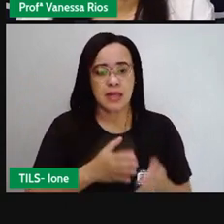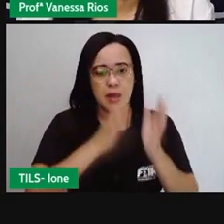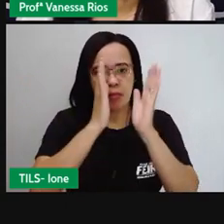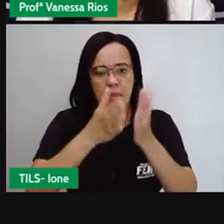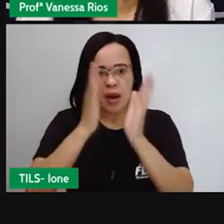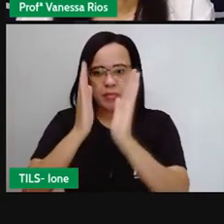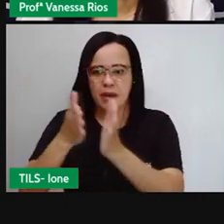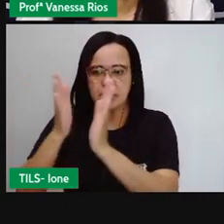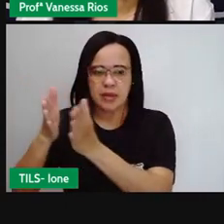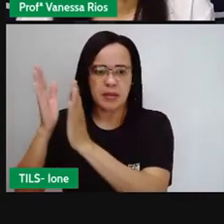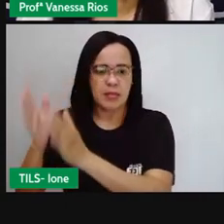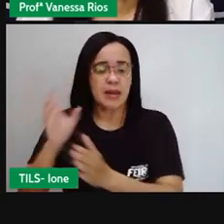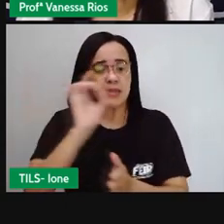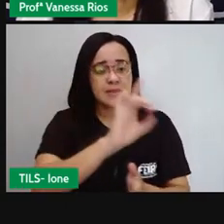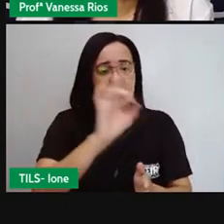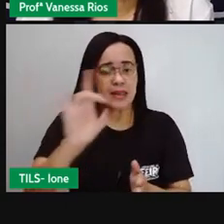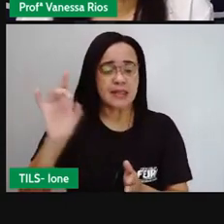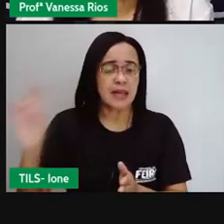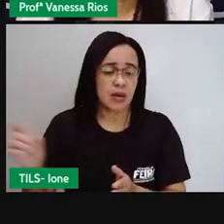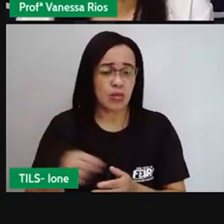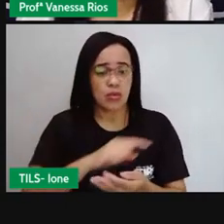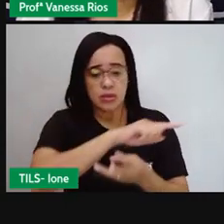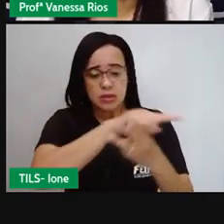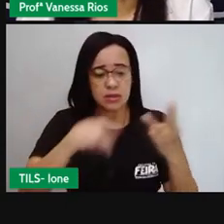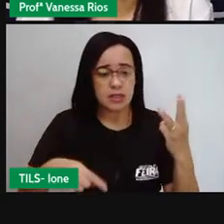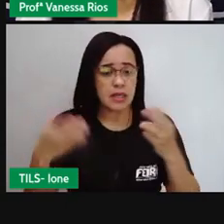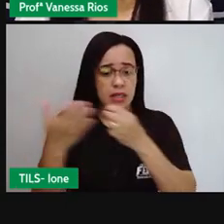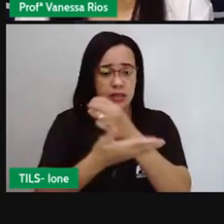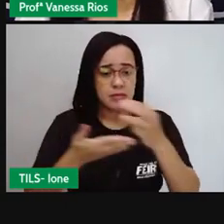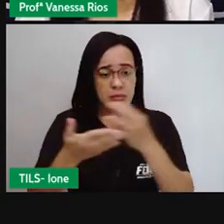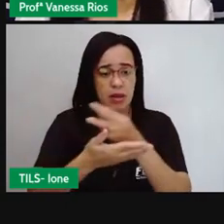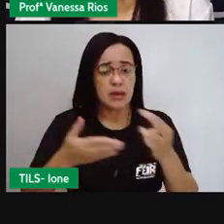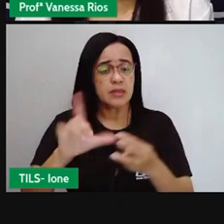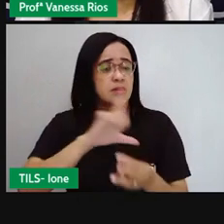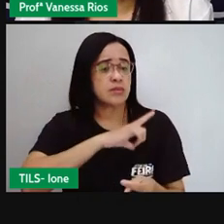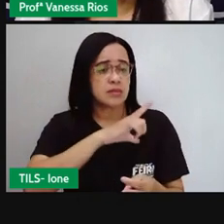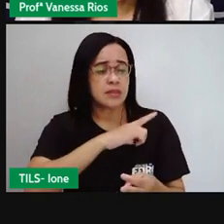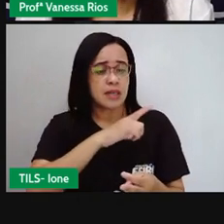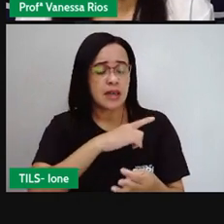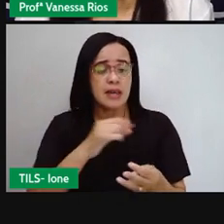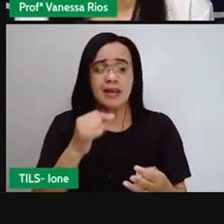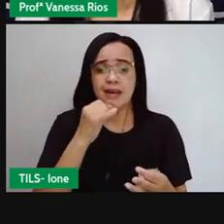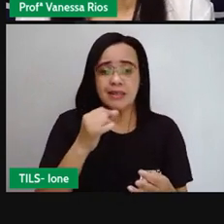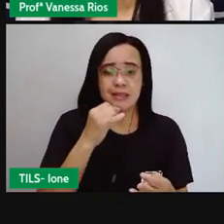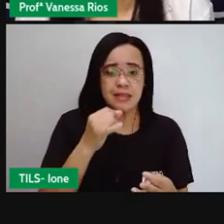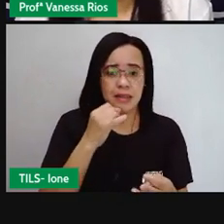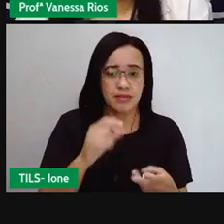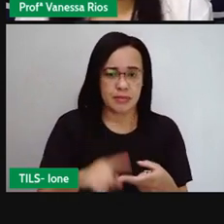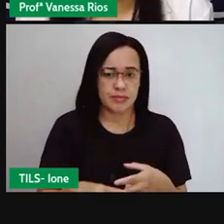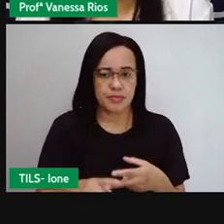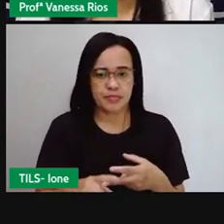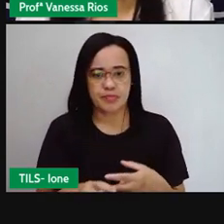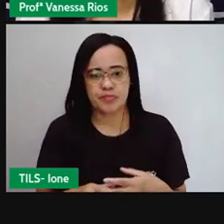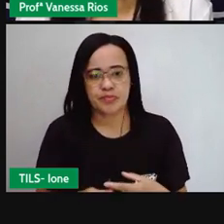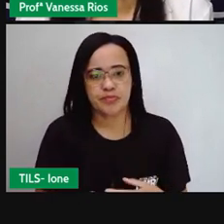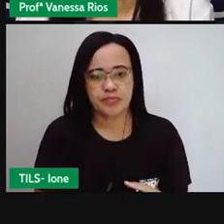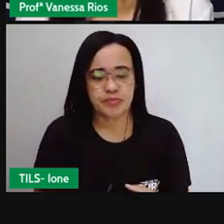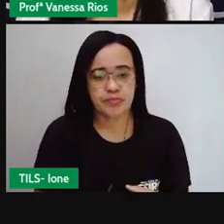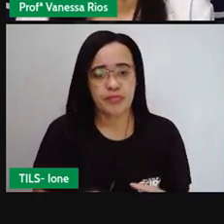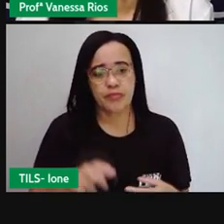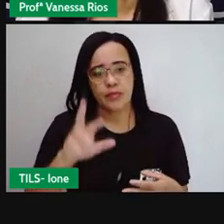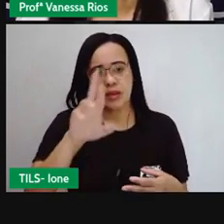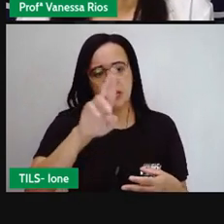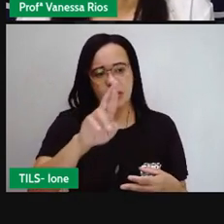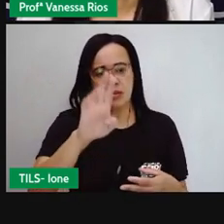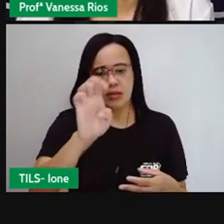E aí existem três tipos básicos de ângulos. o ângulo agudo, o ângulo reto e também